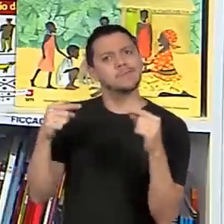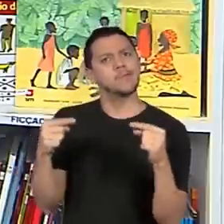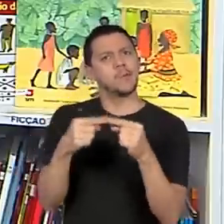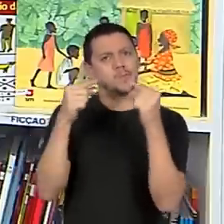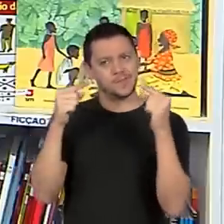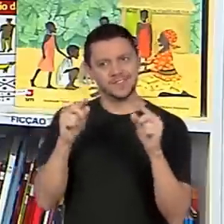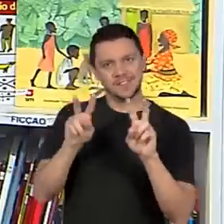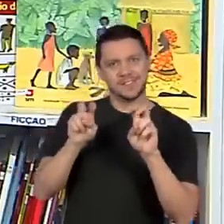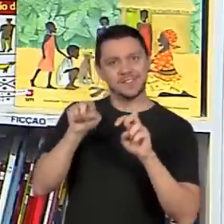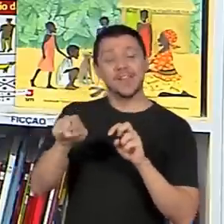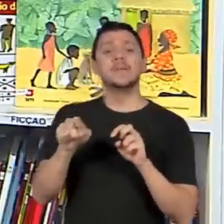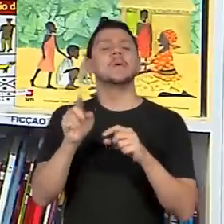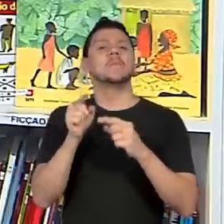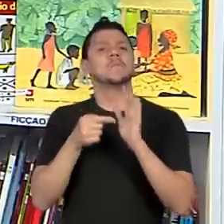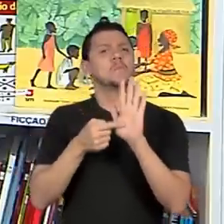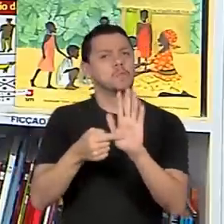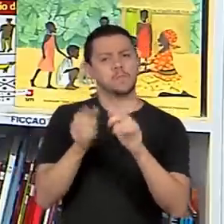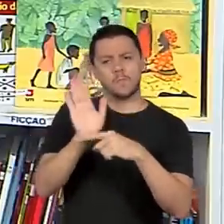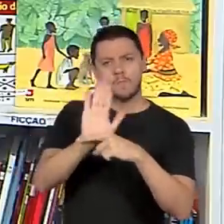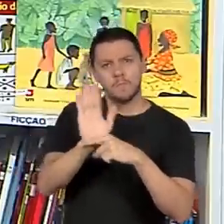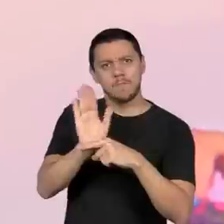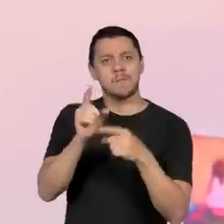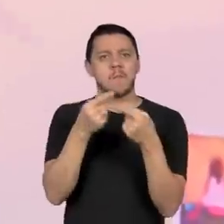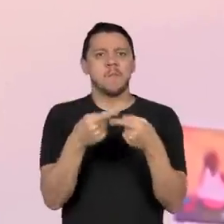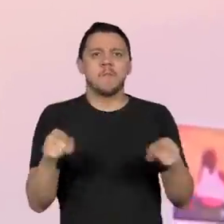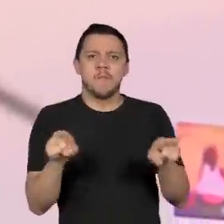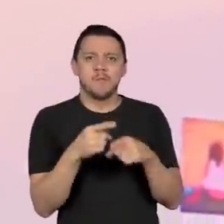Trouxeram-se vídeos, trouxeram músicas.